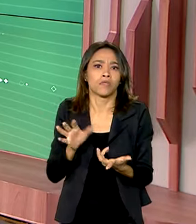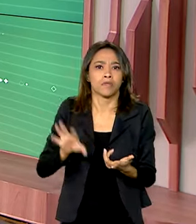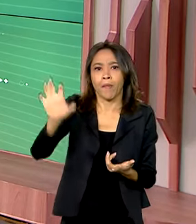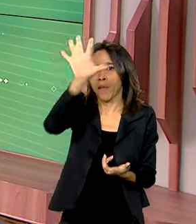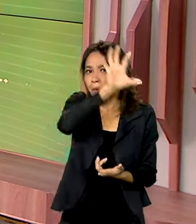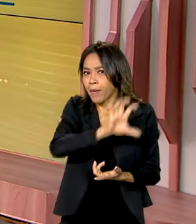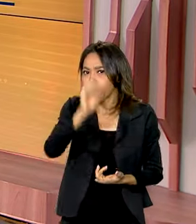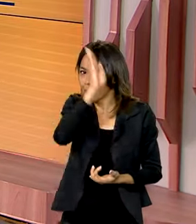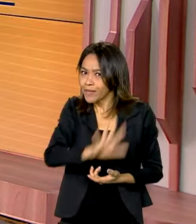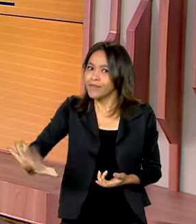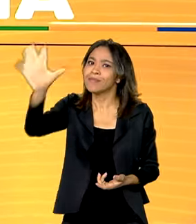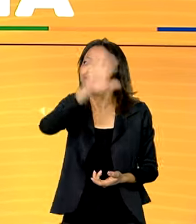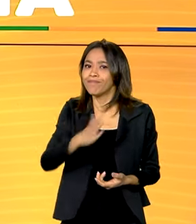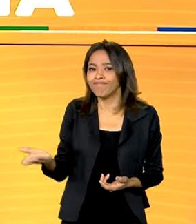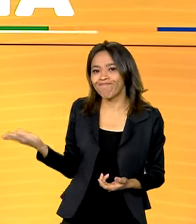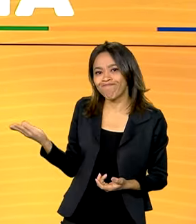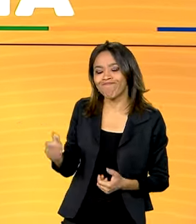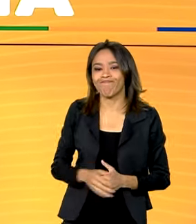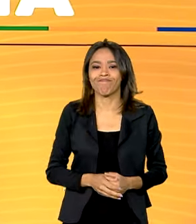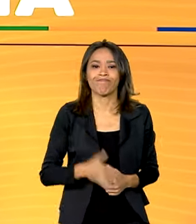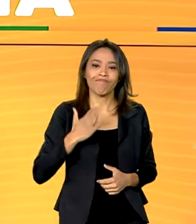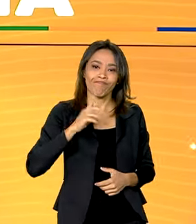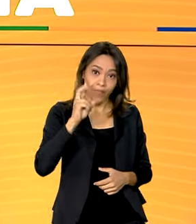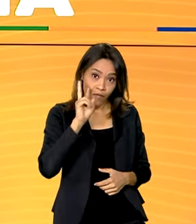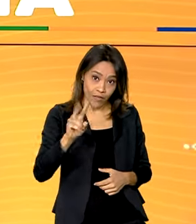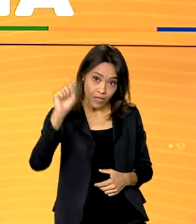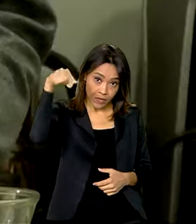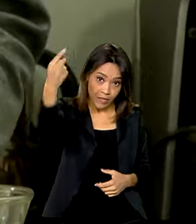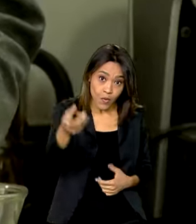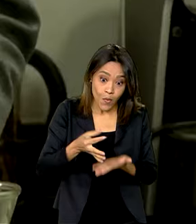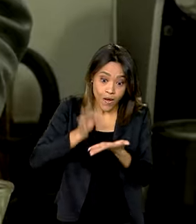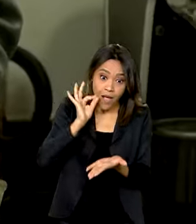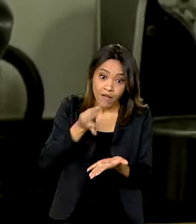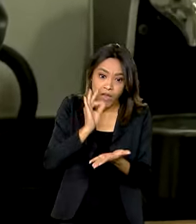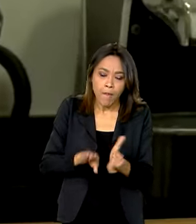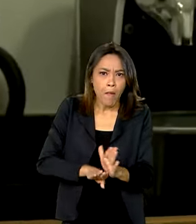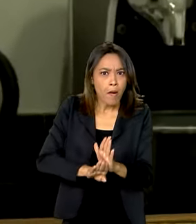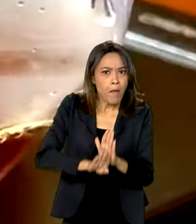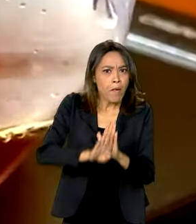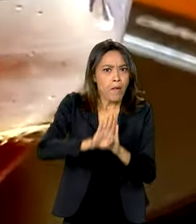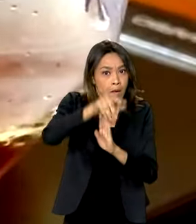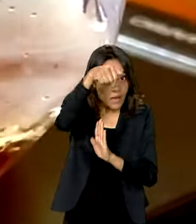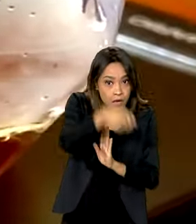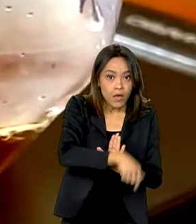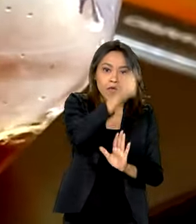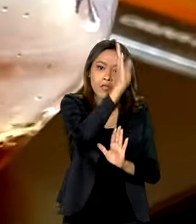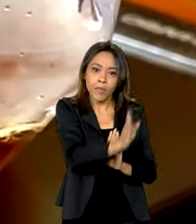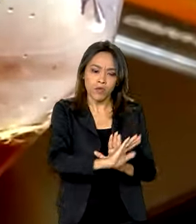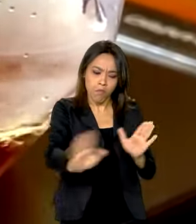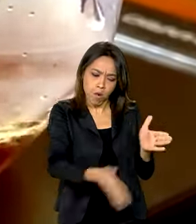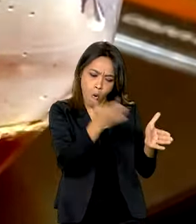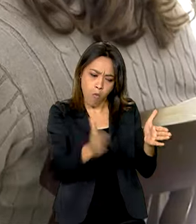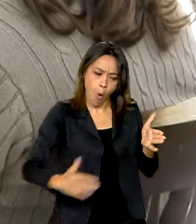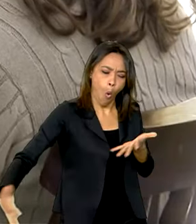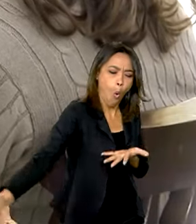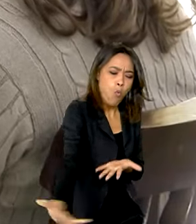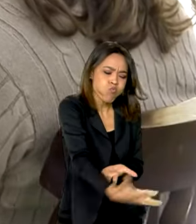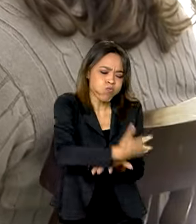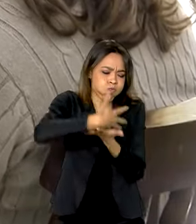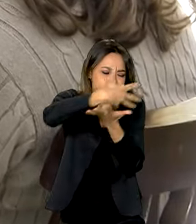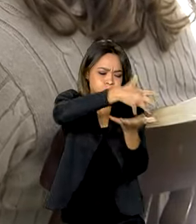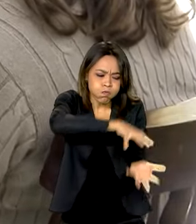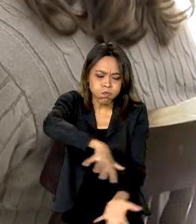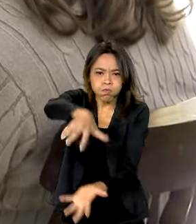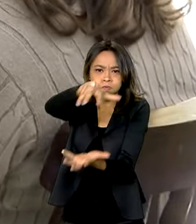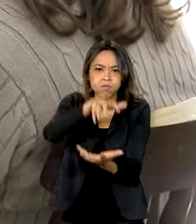do país. Veja a seguir, café em alta no exterior e aqui no Brasil, produtores devem colher mais de 58